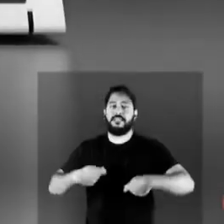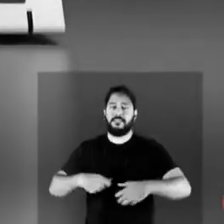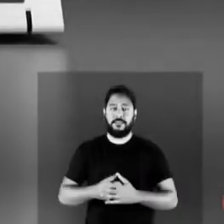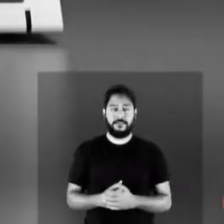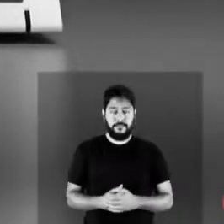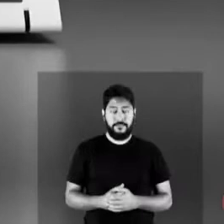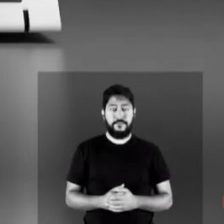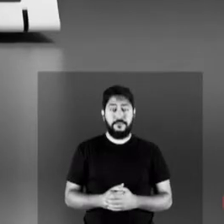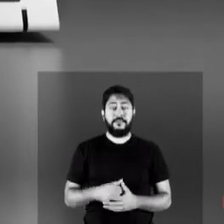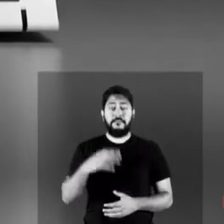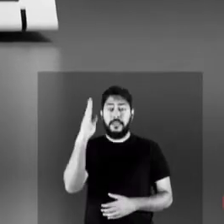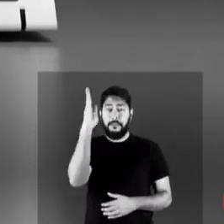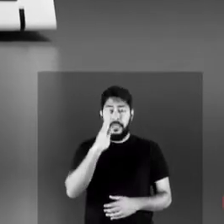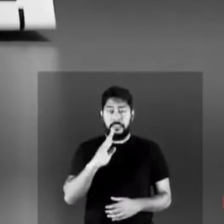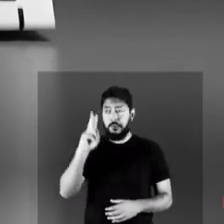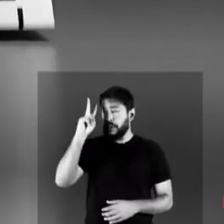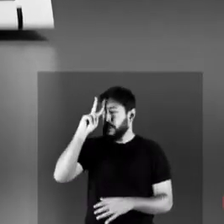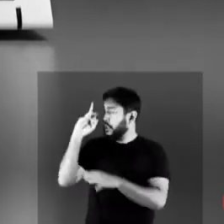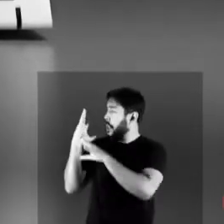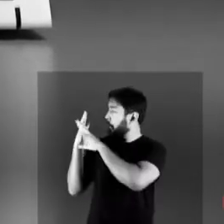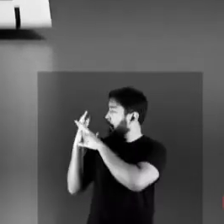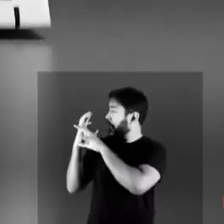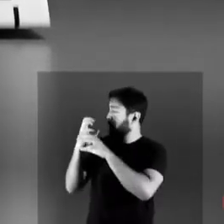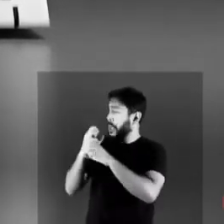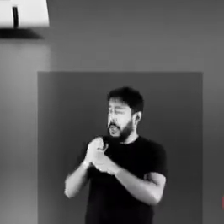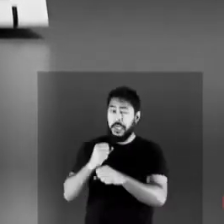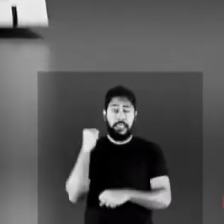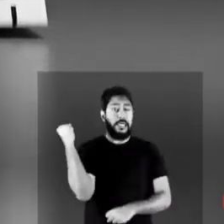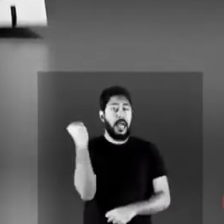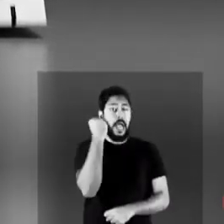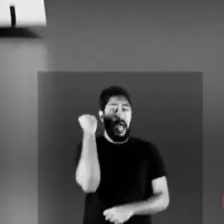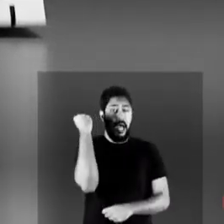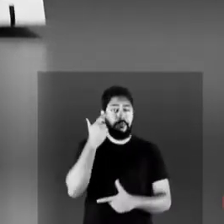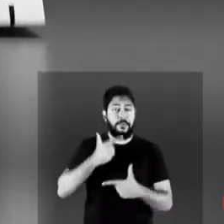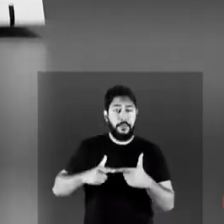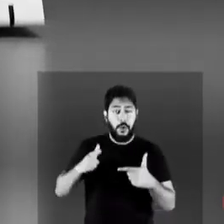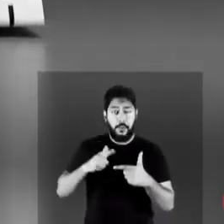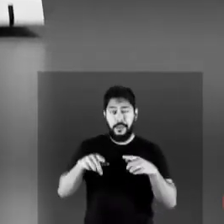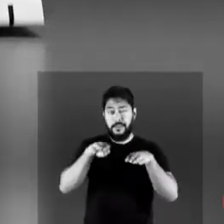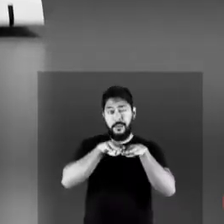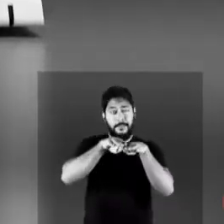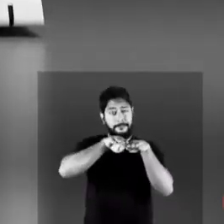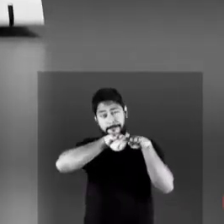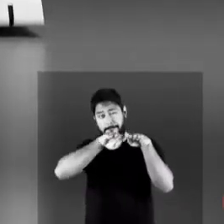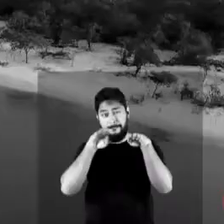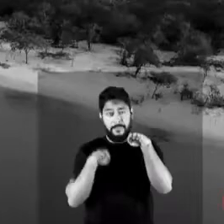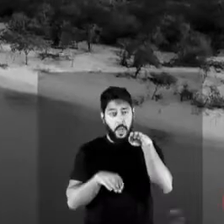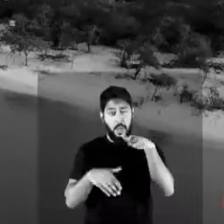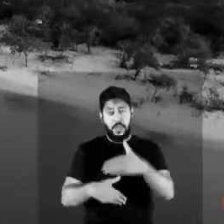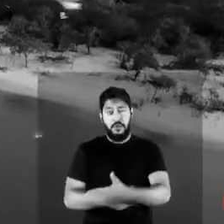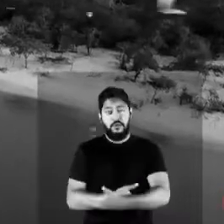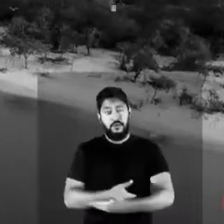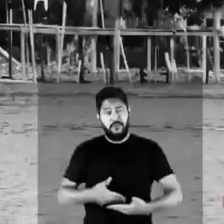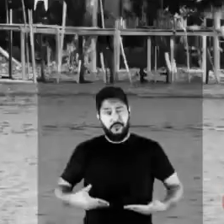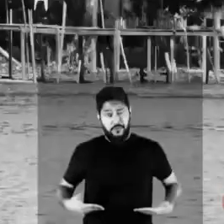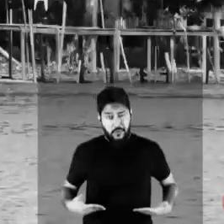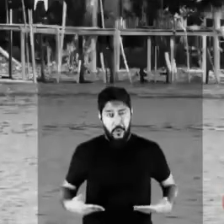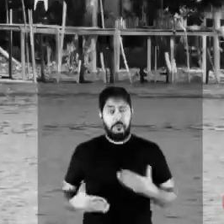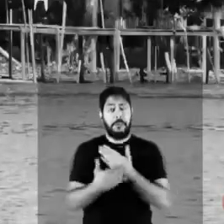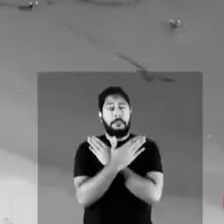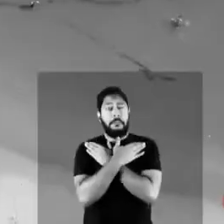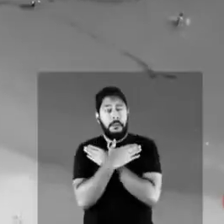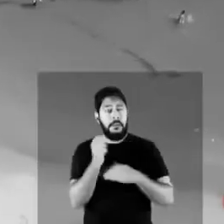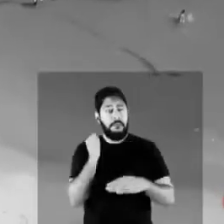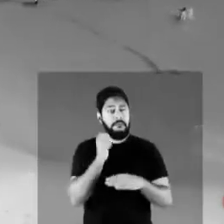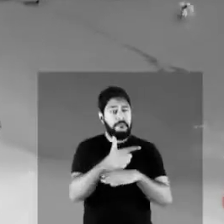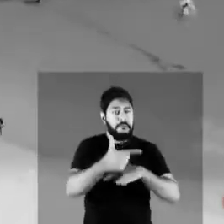eletrônica, simples, segura e rápida, é a estrada da democracia. Num país de 8